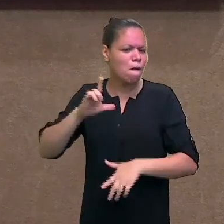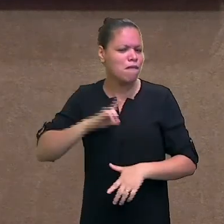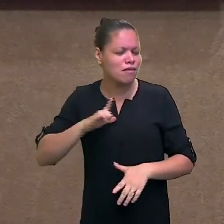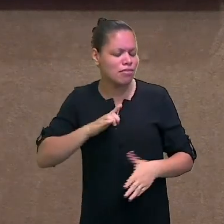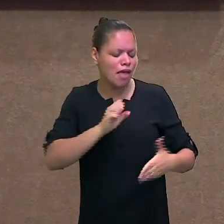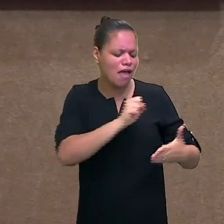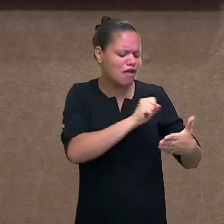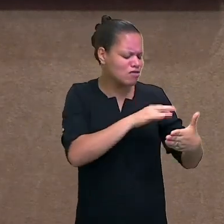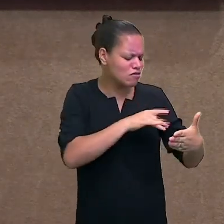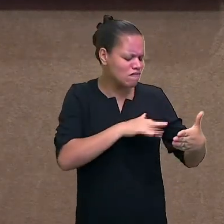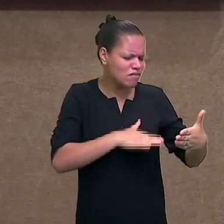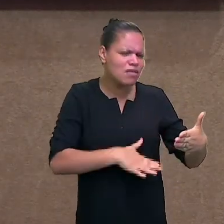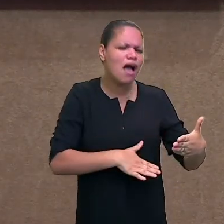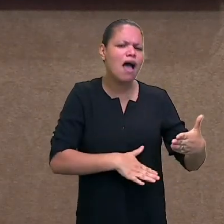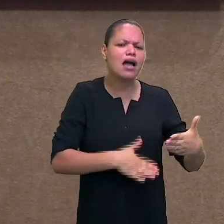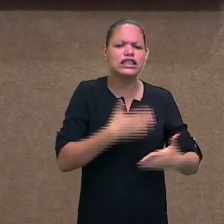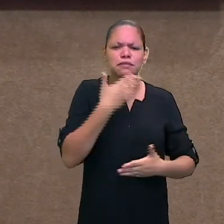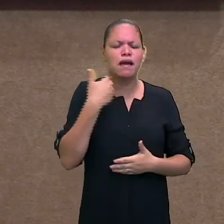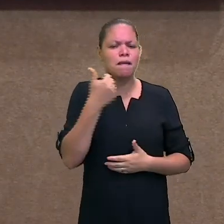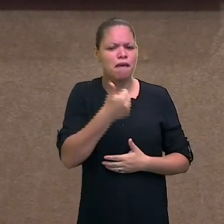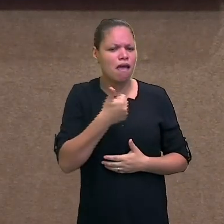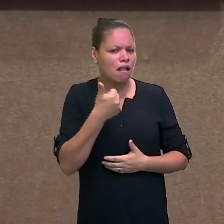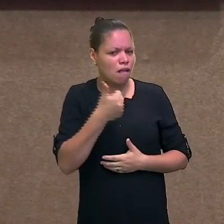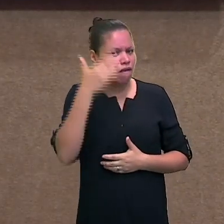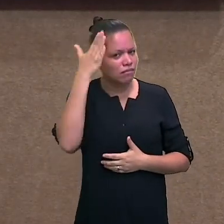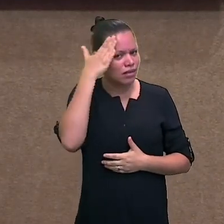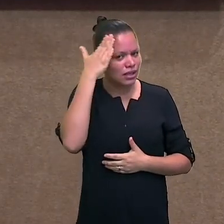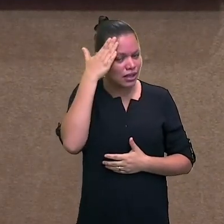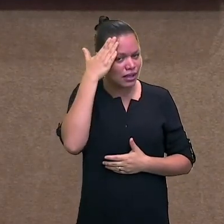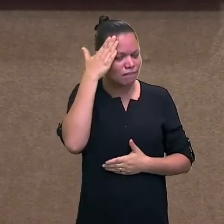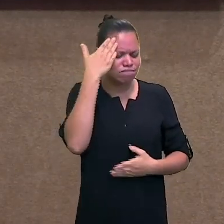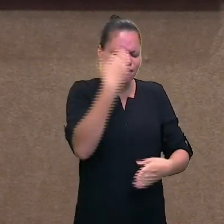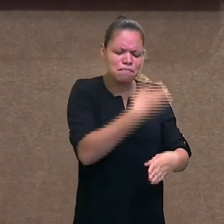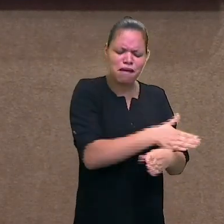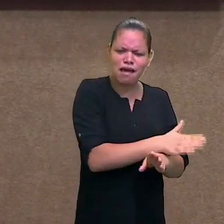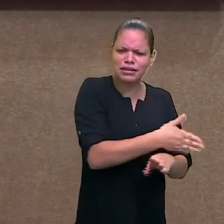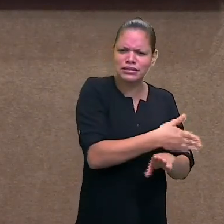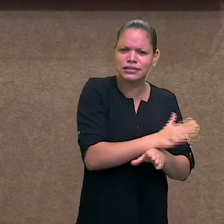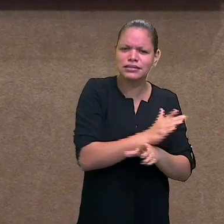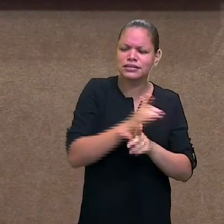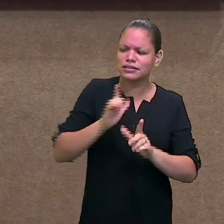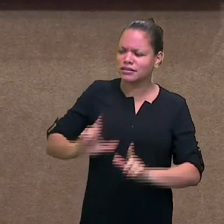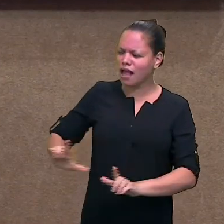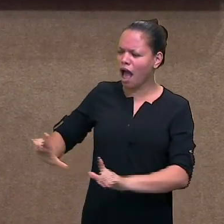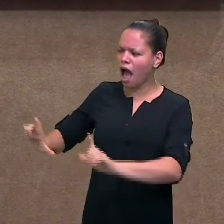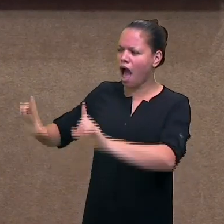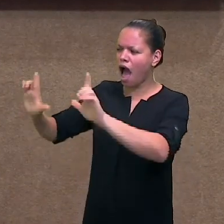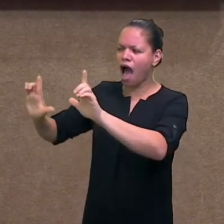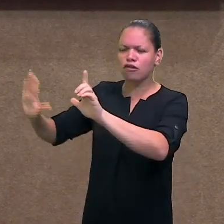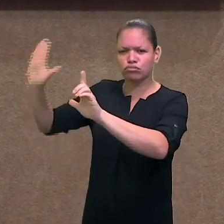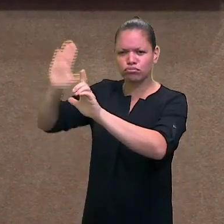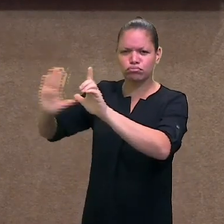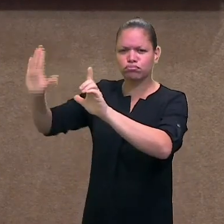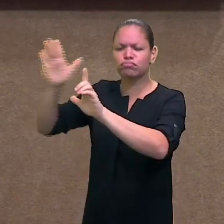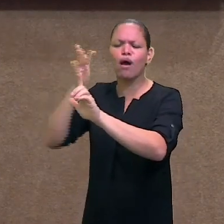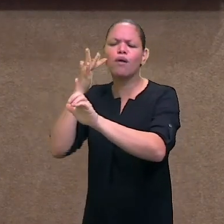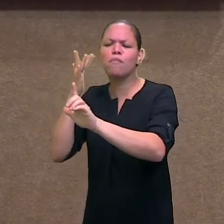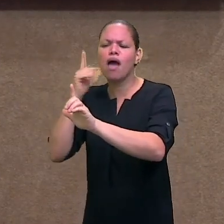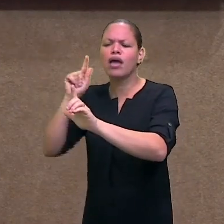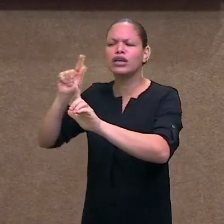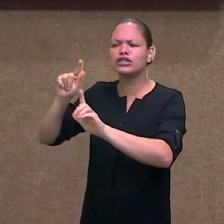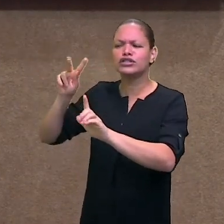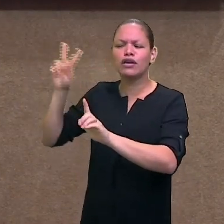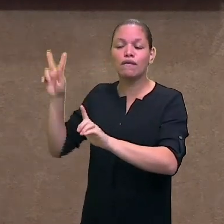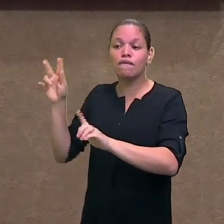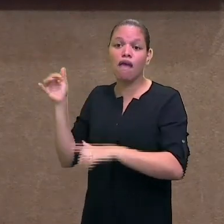entenda, para que você refaça essas bios. Ok? E para acessar as nossas atividades na plataforma SmetGV,